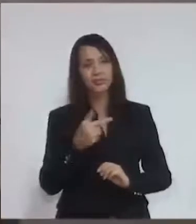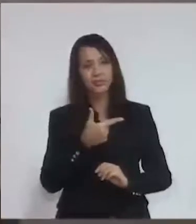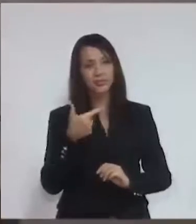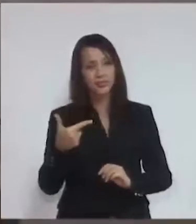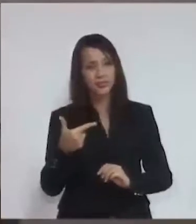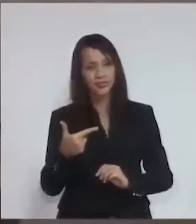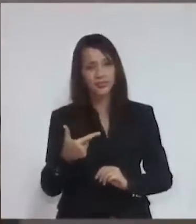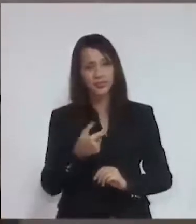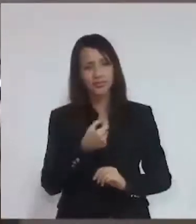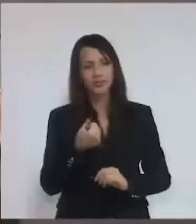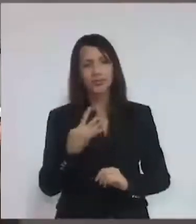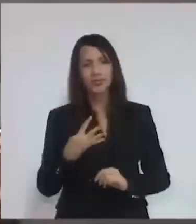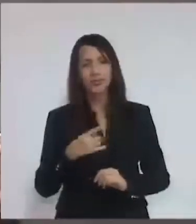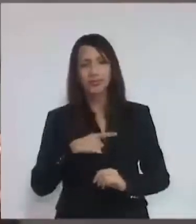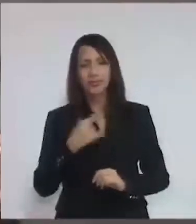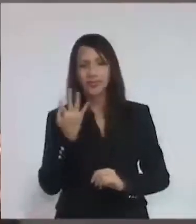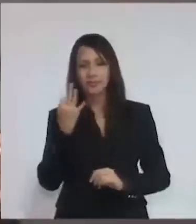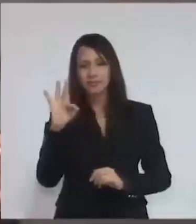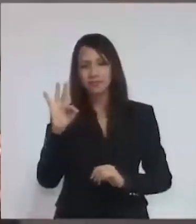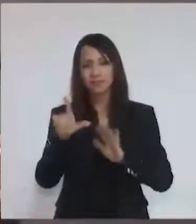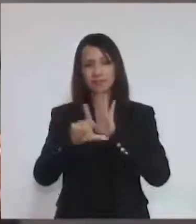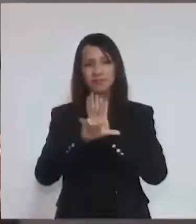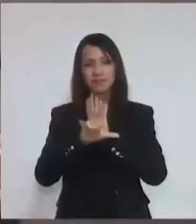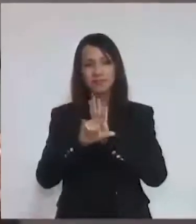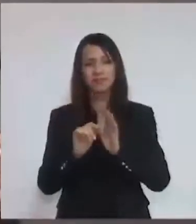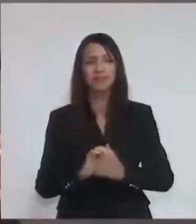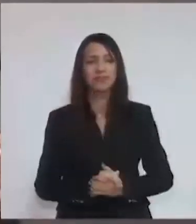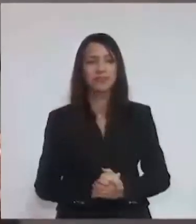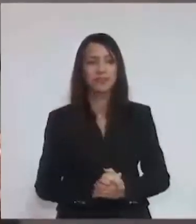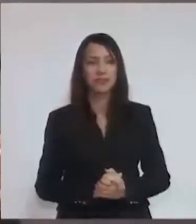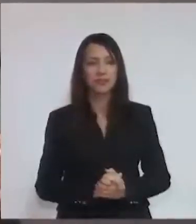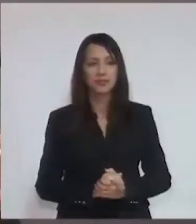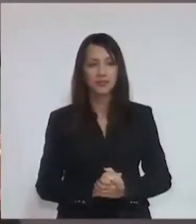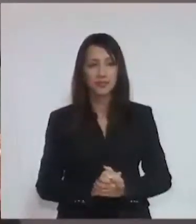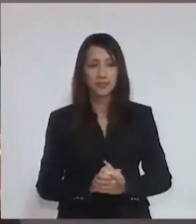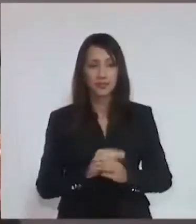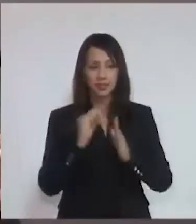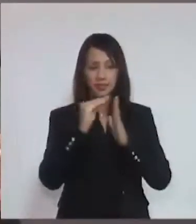É uma lei federal que rege